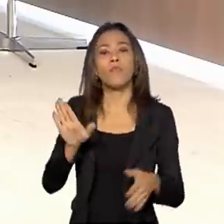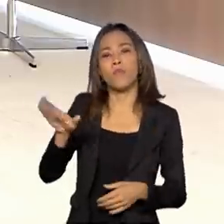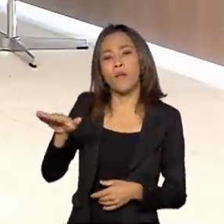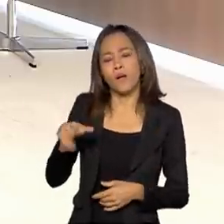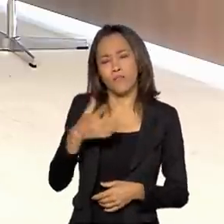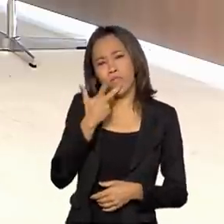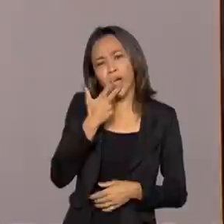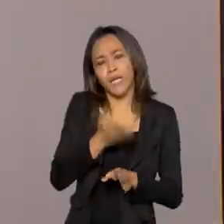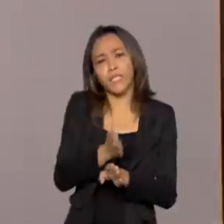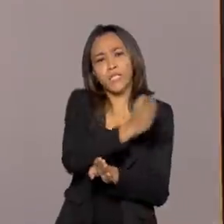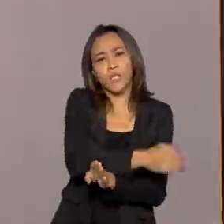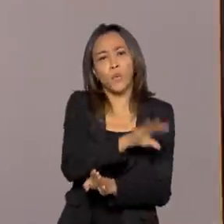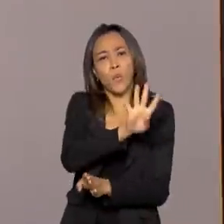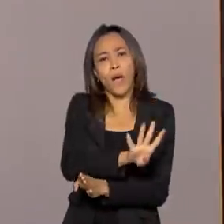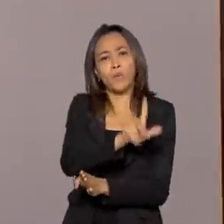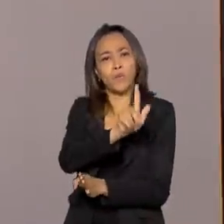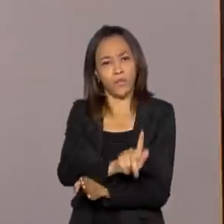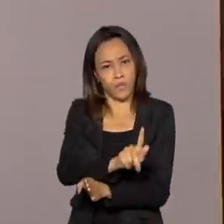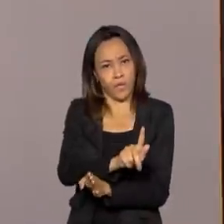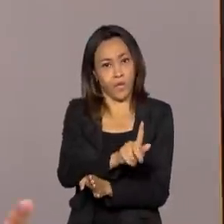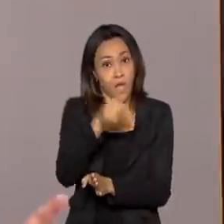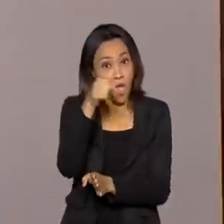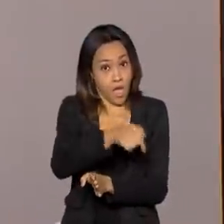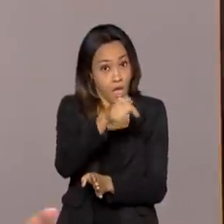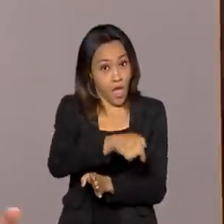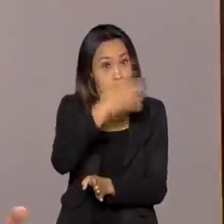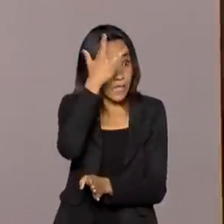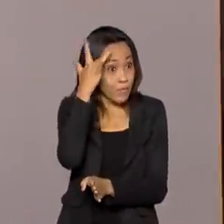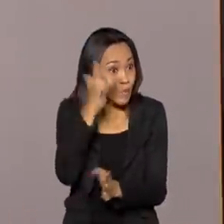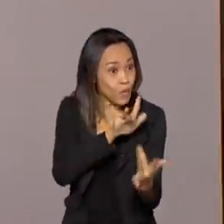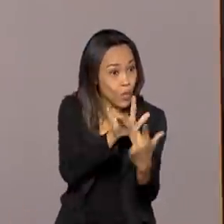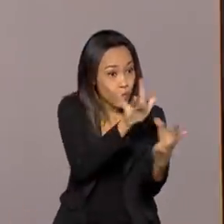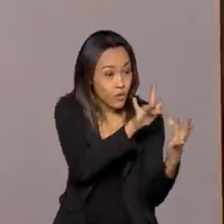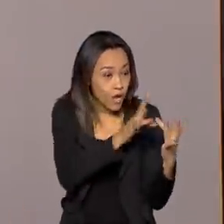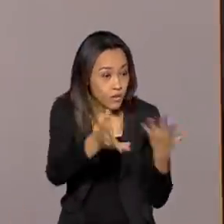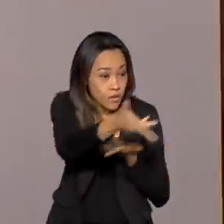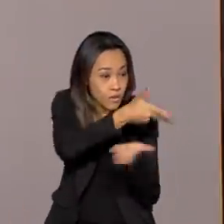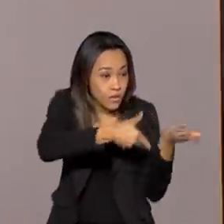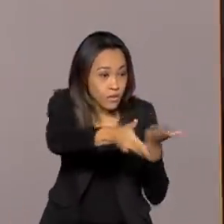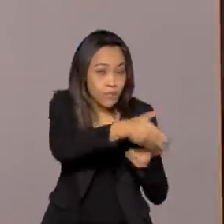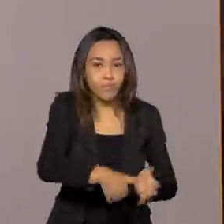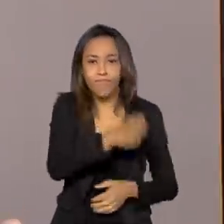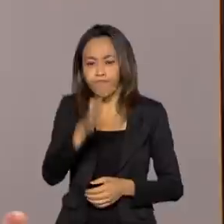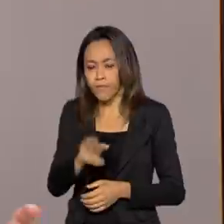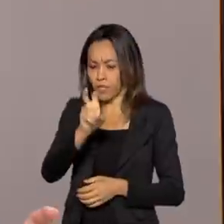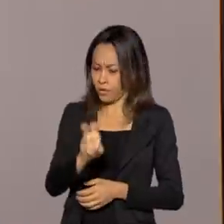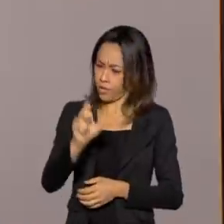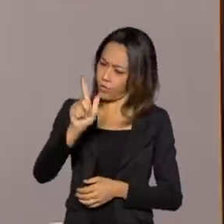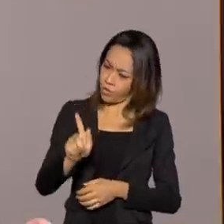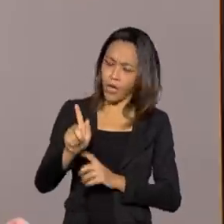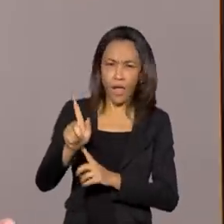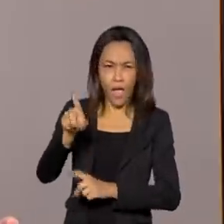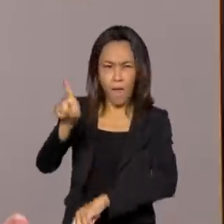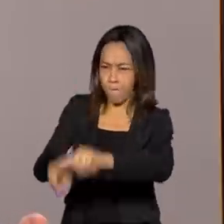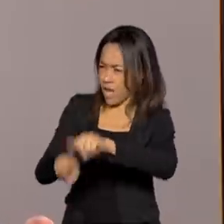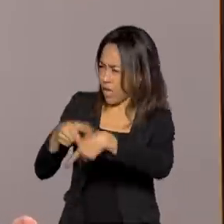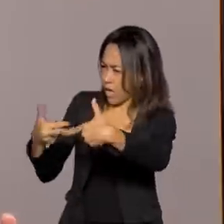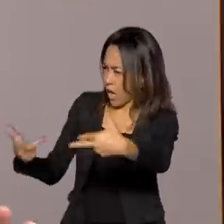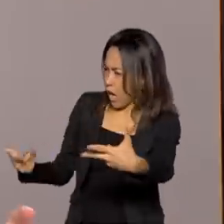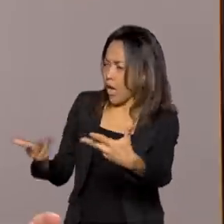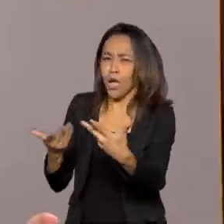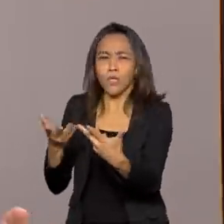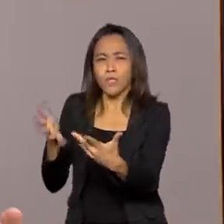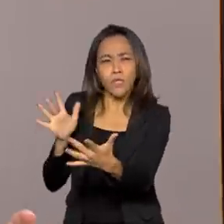4G, a tecnologia de quarta geração, ela colocou as pessoas em comunicação. E o 5G vai colocar objetos, coisas.